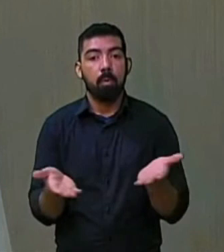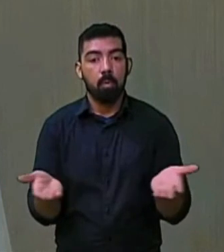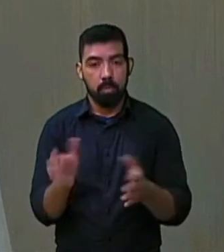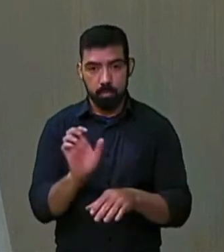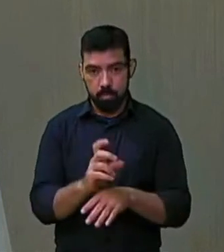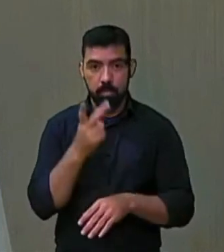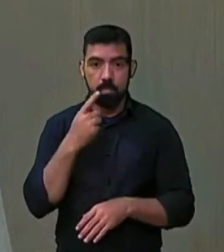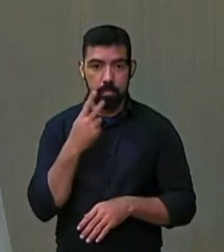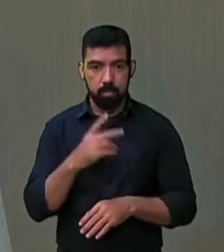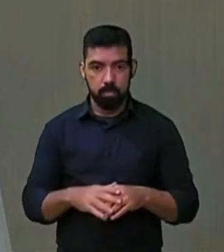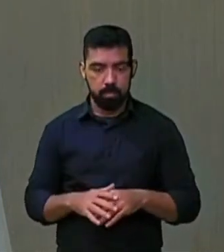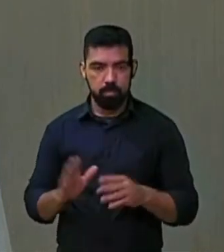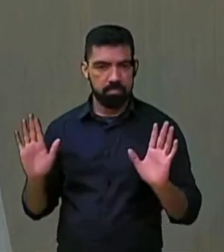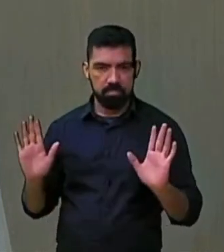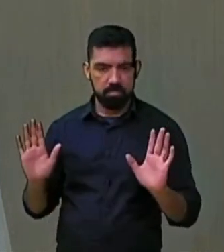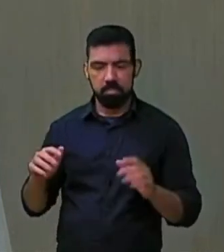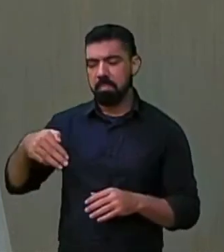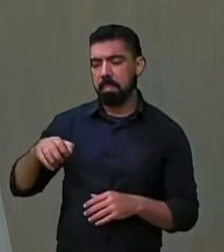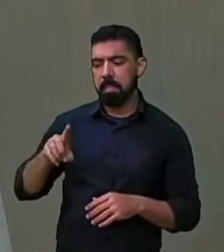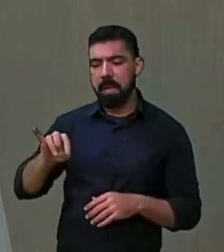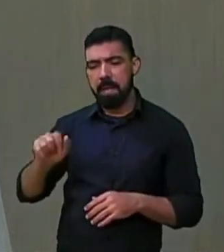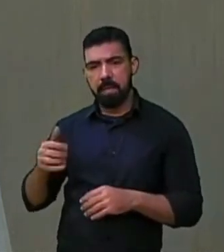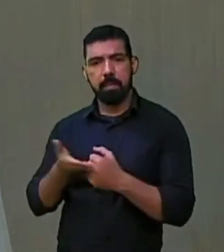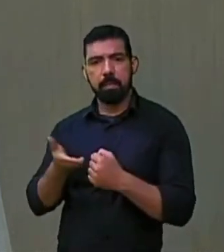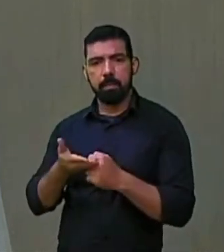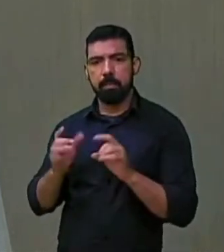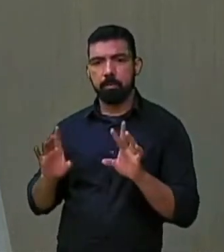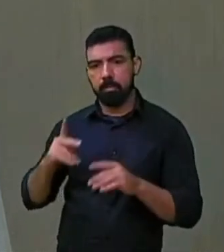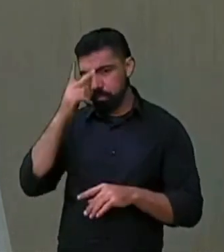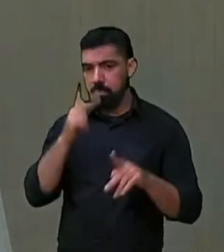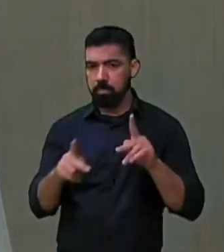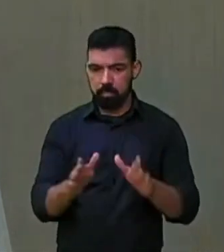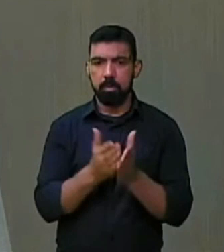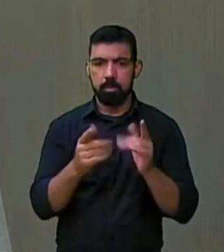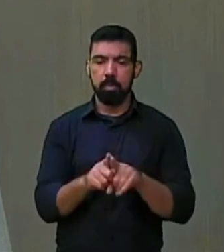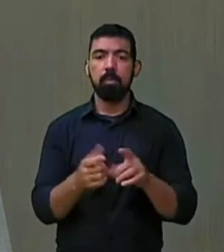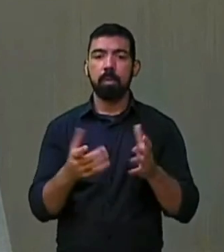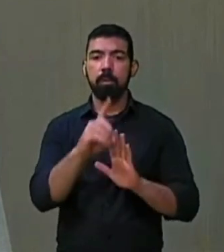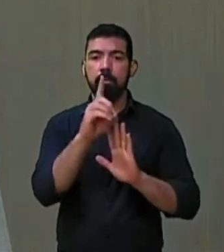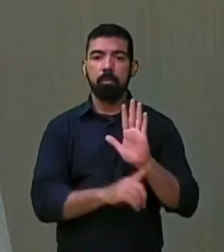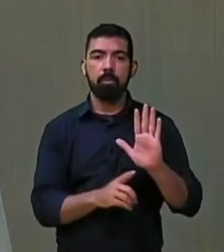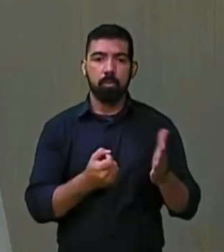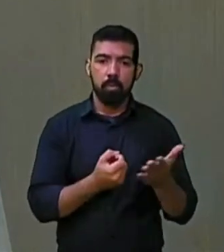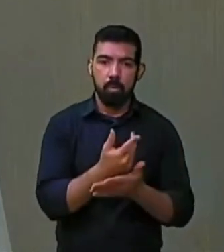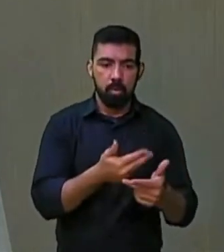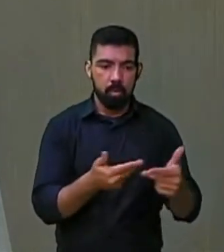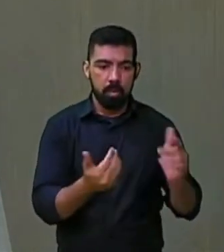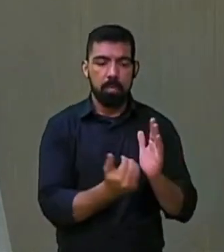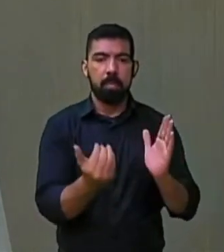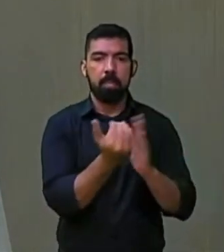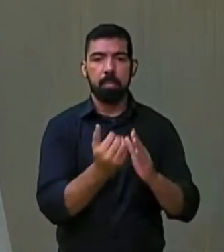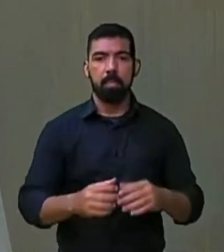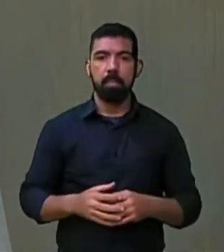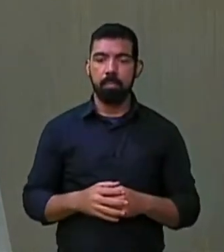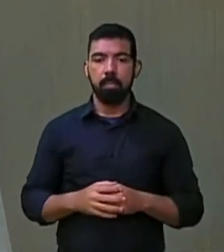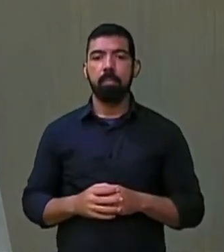Não é de classe média, não. É a família do pobre também, que quer ter o direito de comprar alguma coisinha a mais